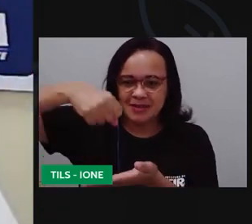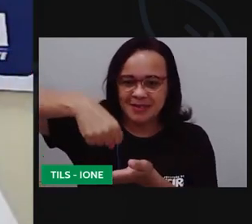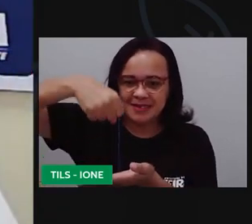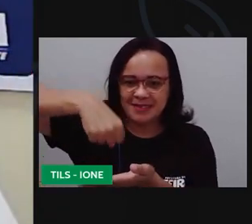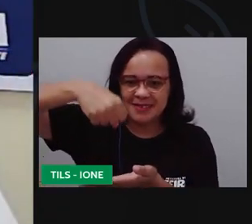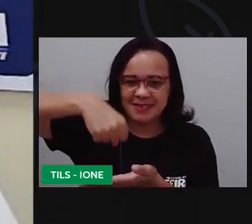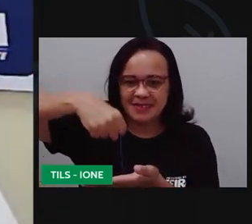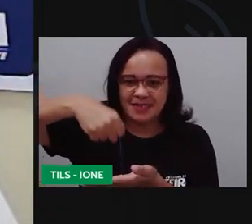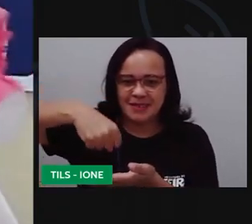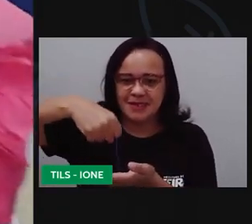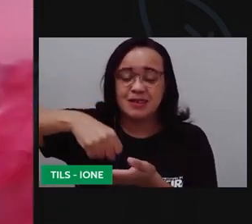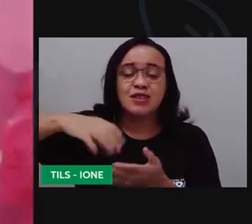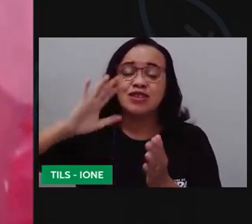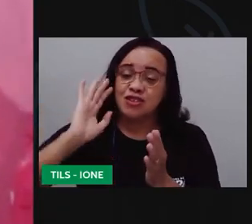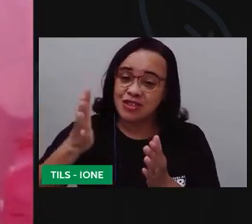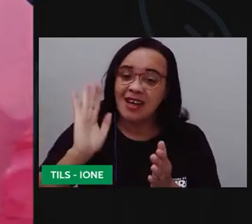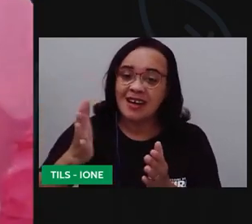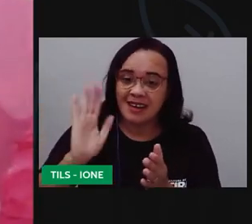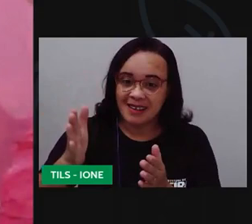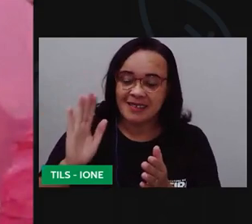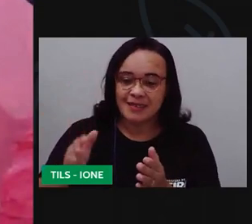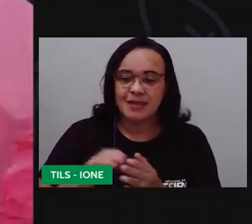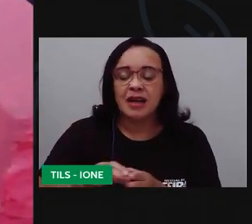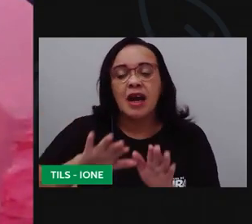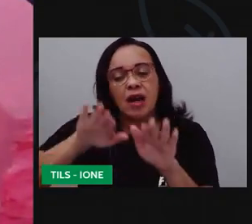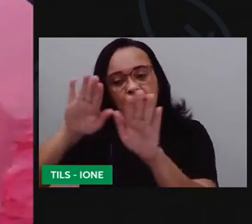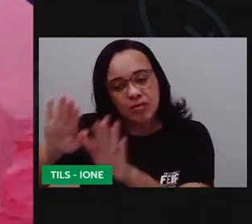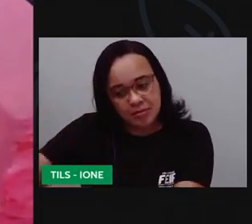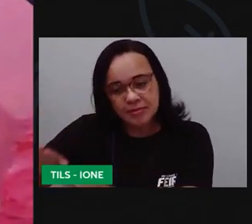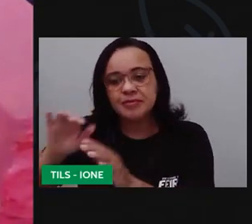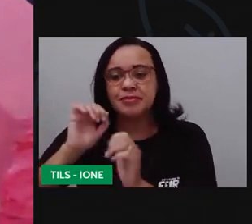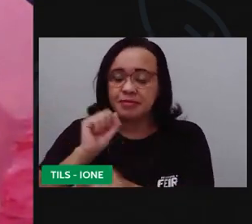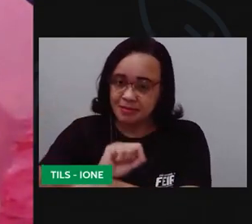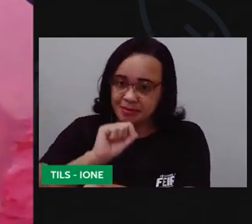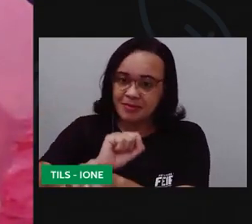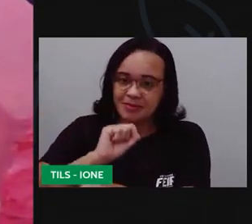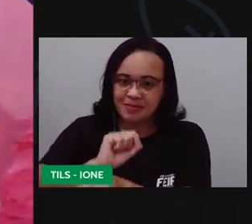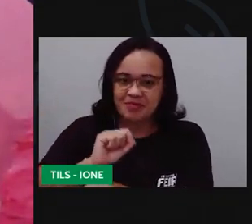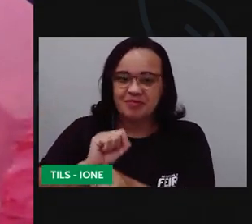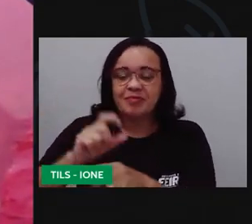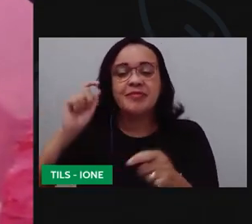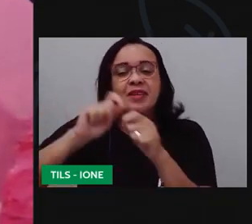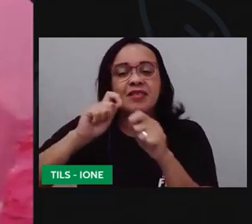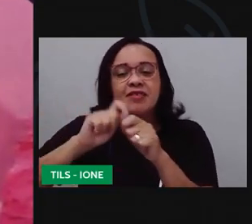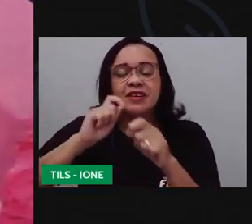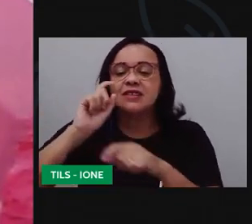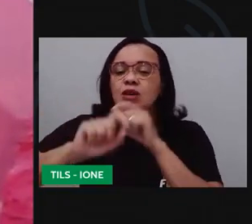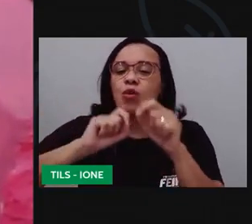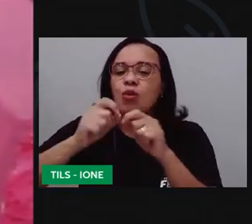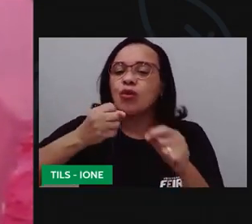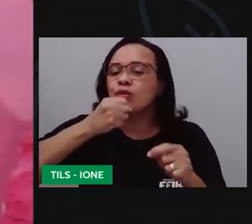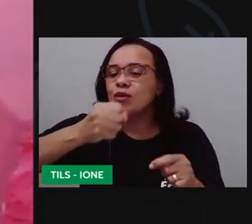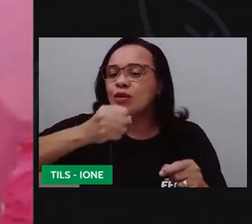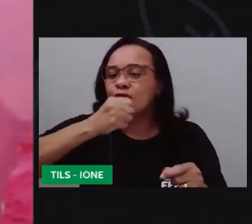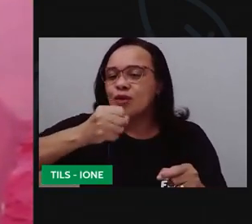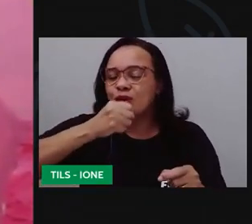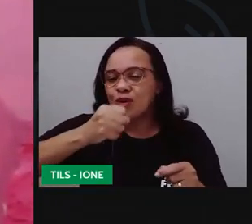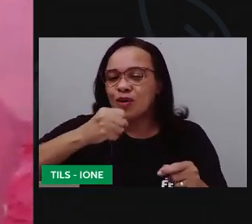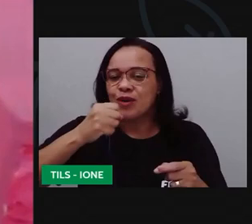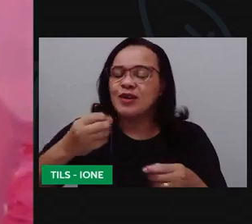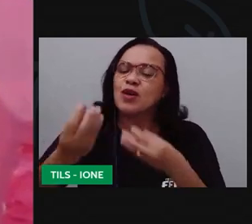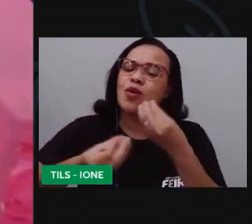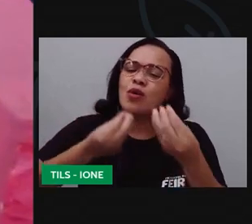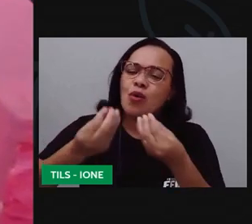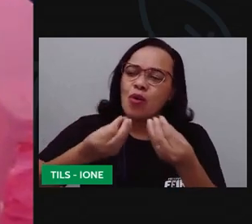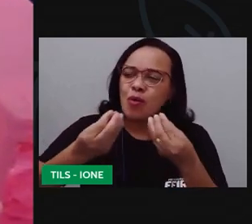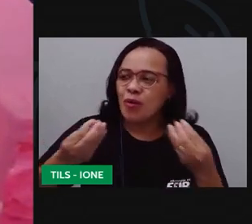já tenho até a alça vou reservar porque agora eu vou fazer o microfone como né caiu